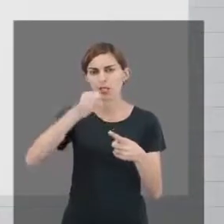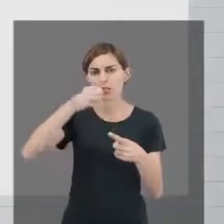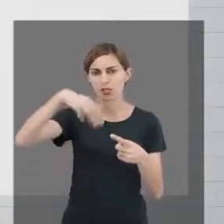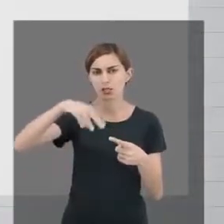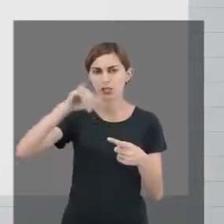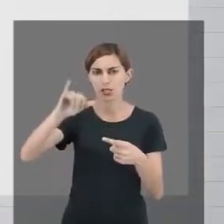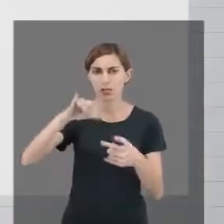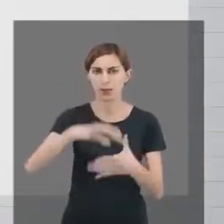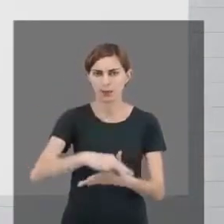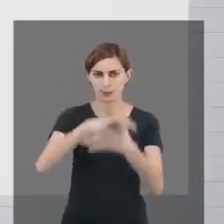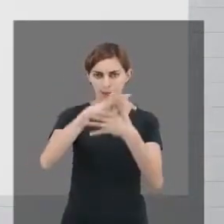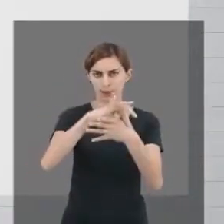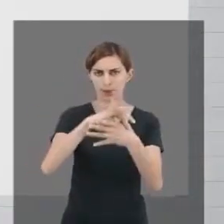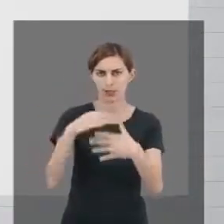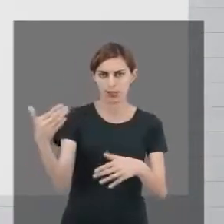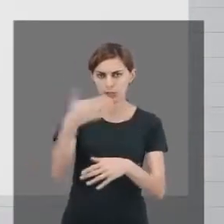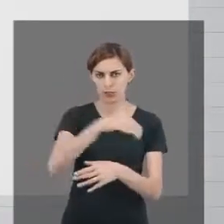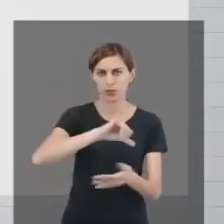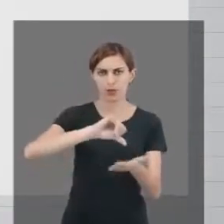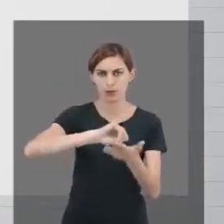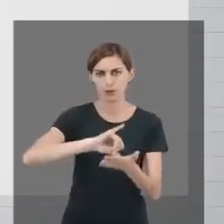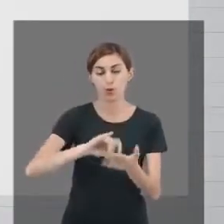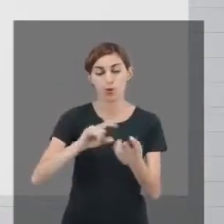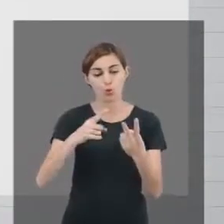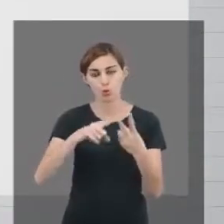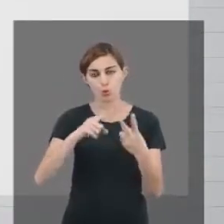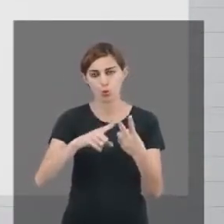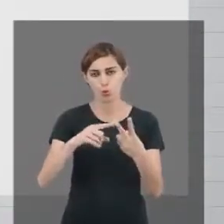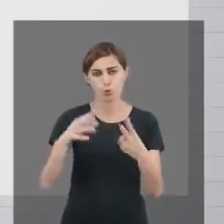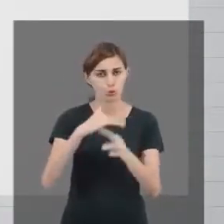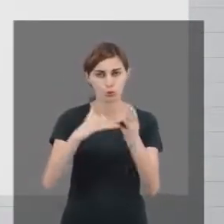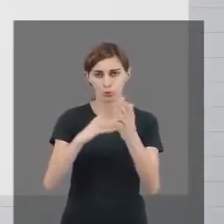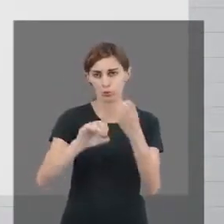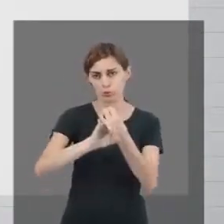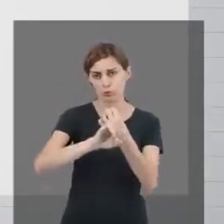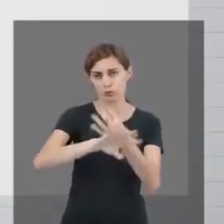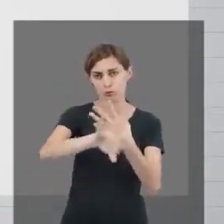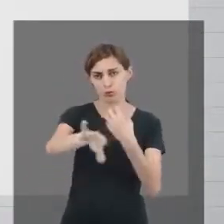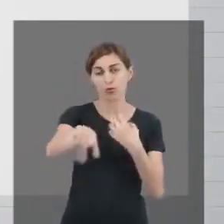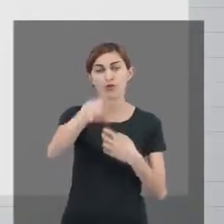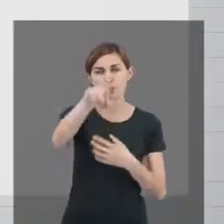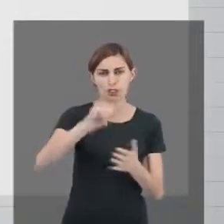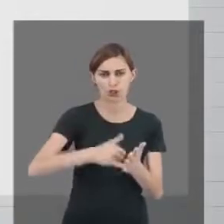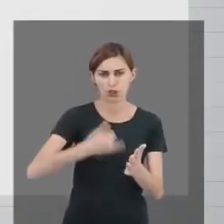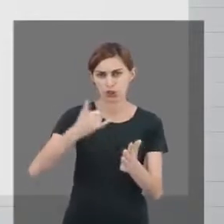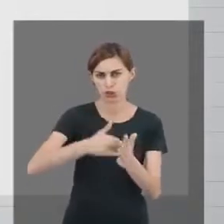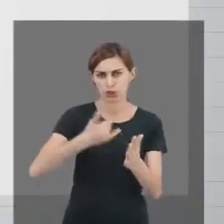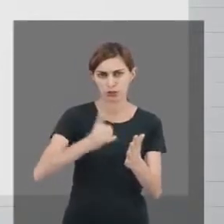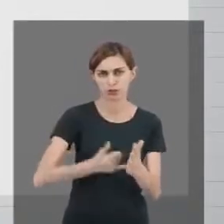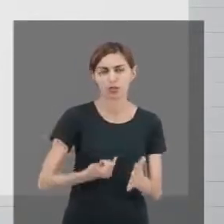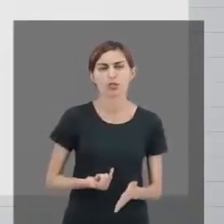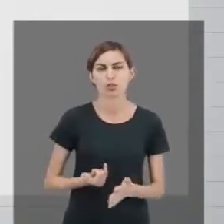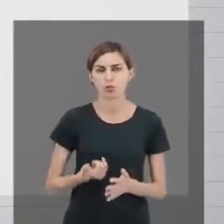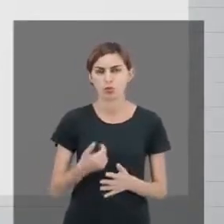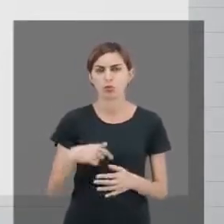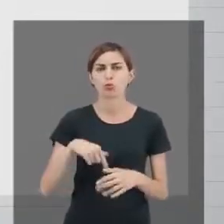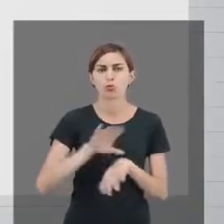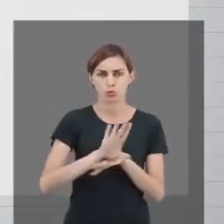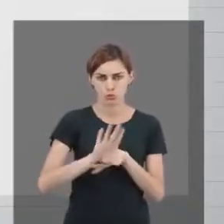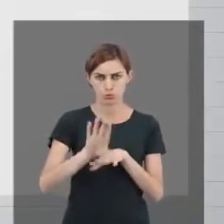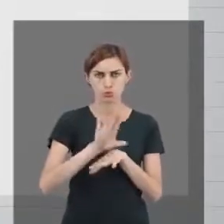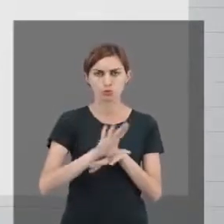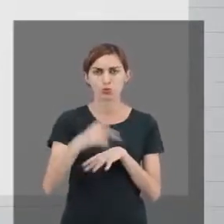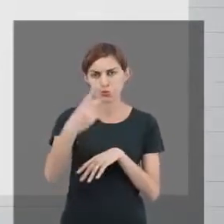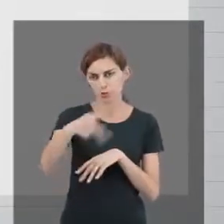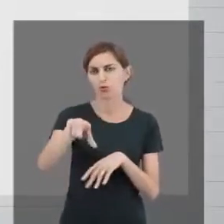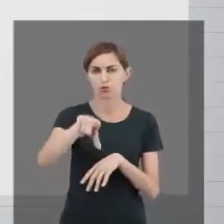semipresencial e o outro totalmente à distância. Quando você se inscreveu no nosso curso,